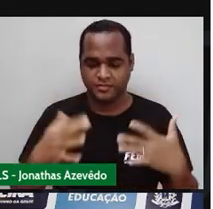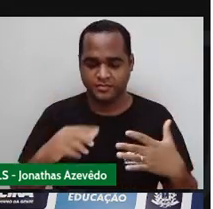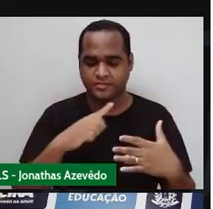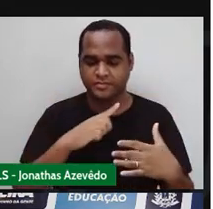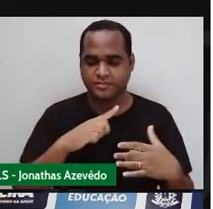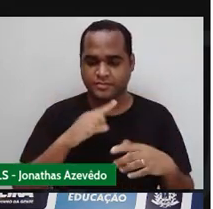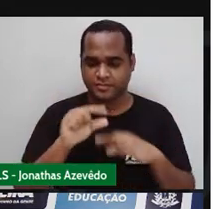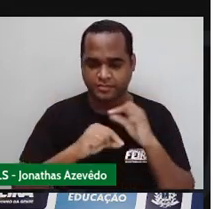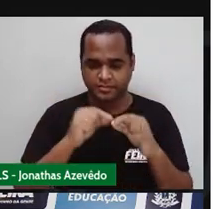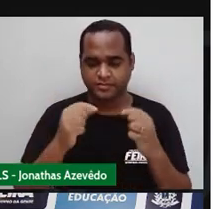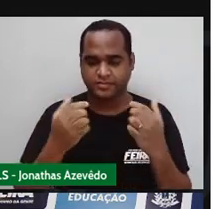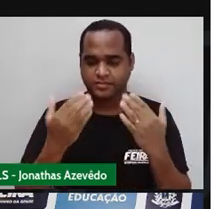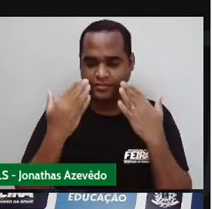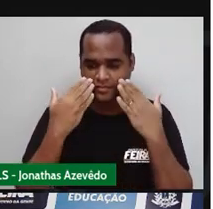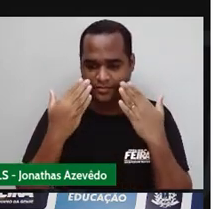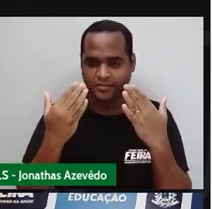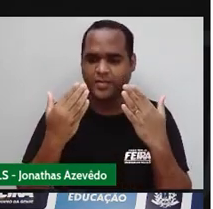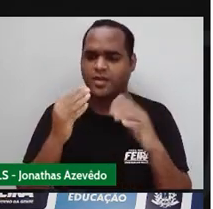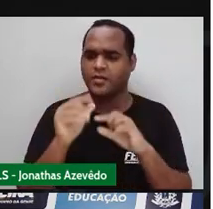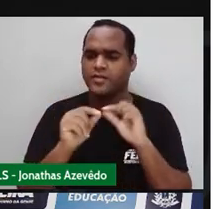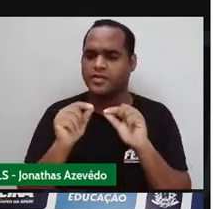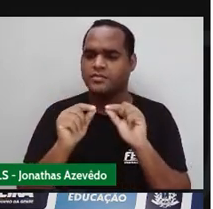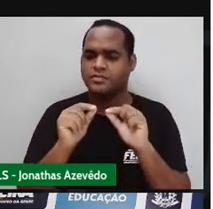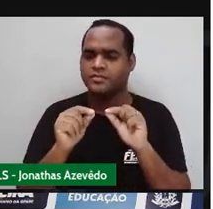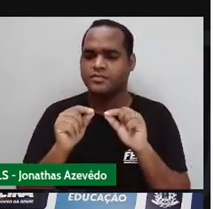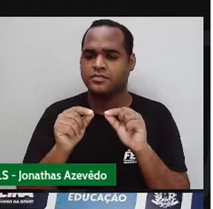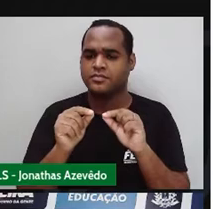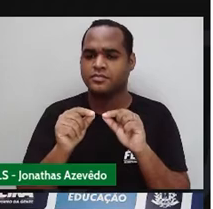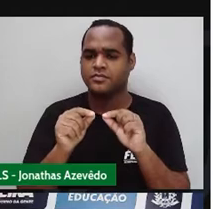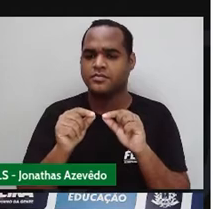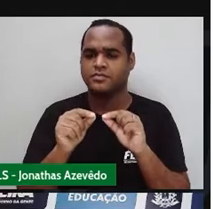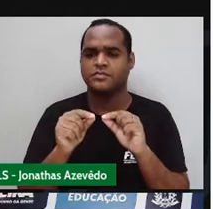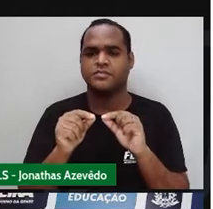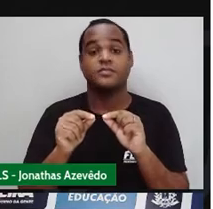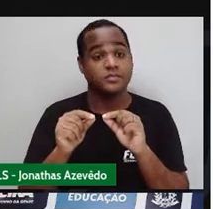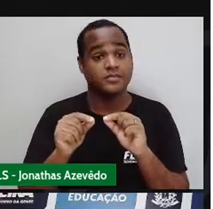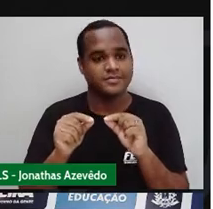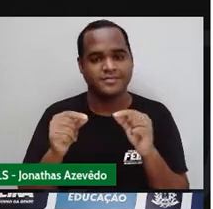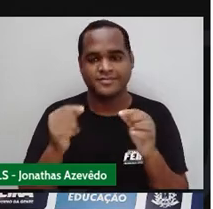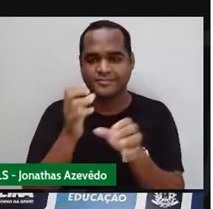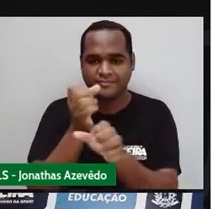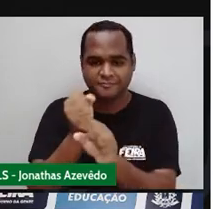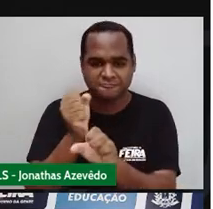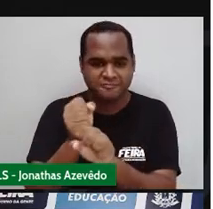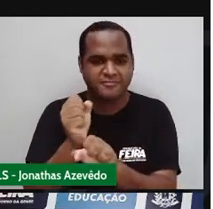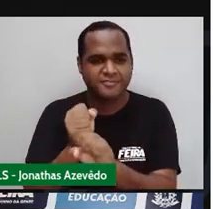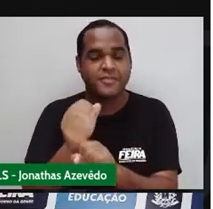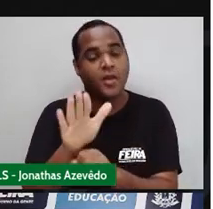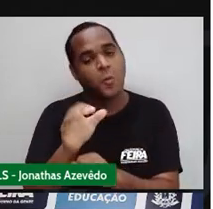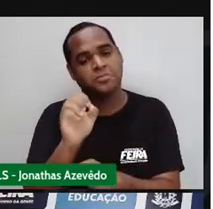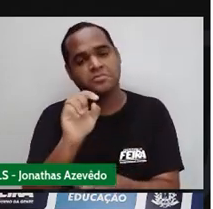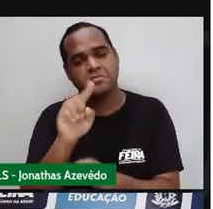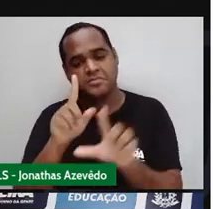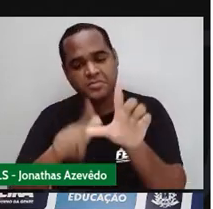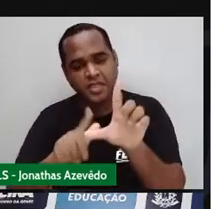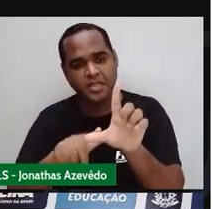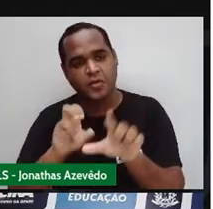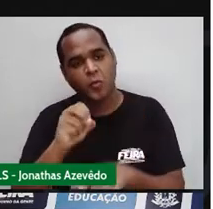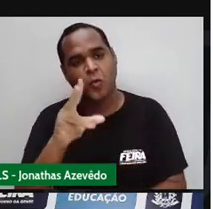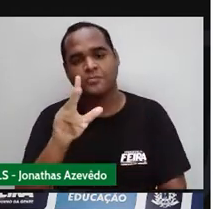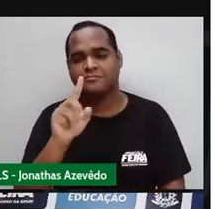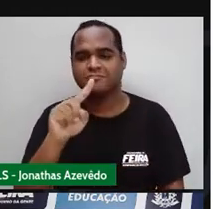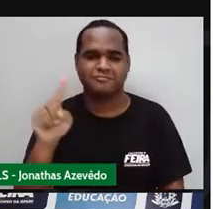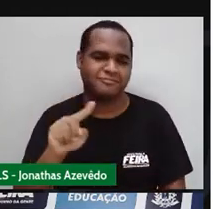representar a ideia de variável como quantidade desconhecida através de uma letra ou símbolo. Mas como assim, professor?